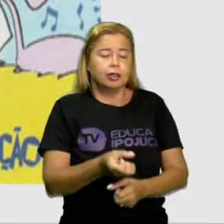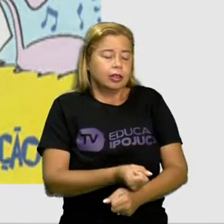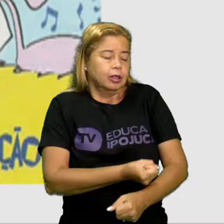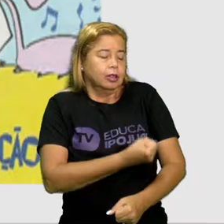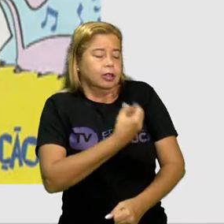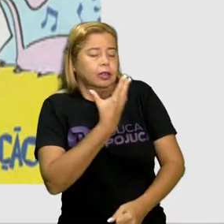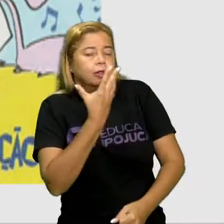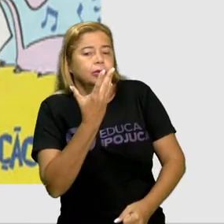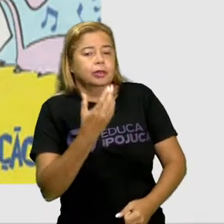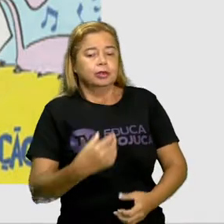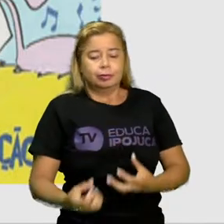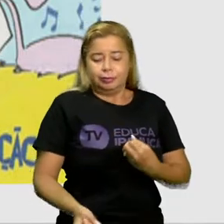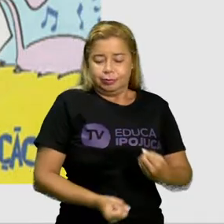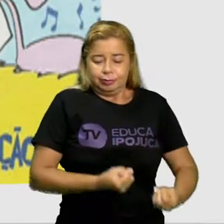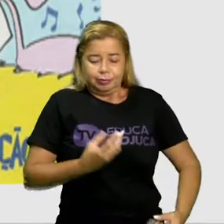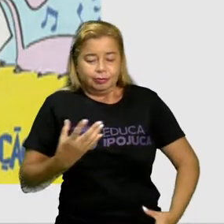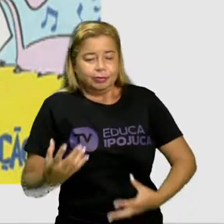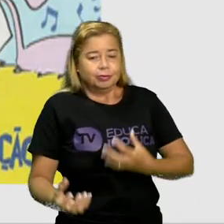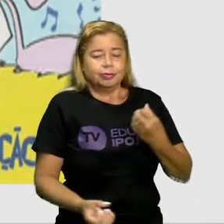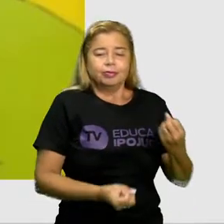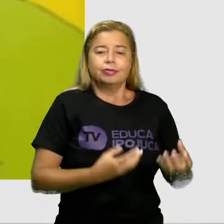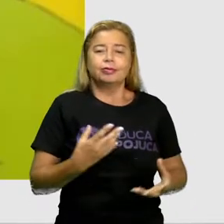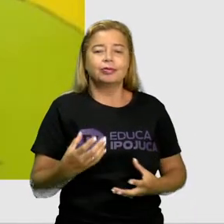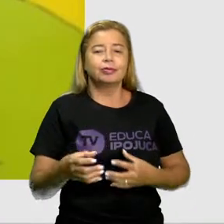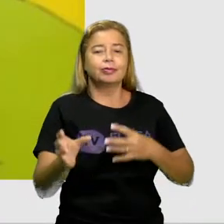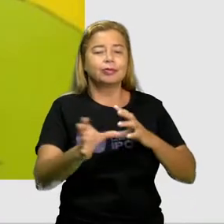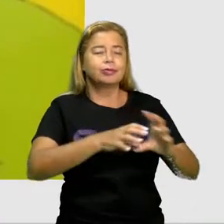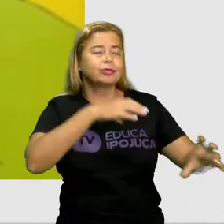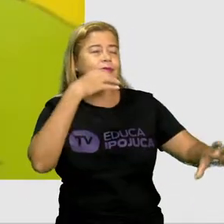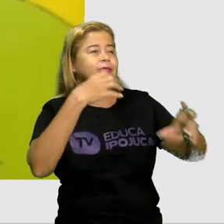como poesia e canção.